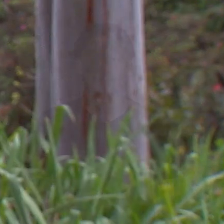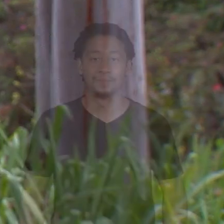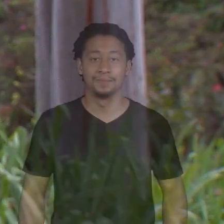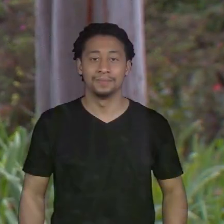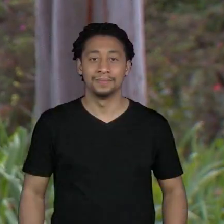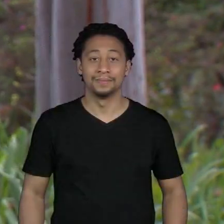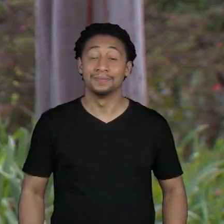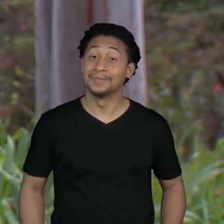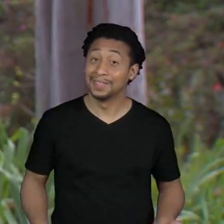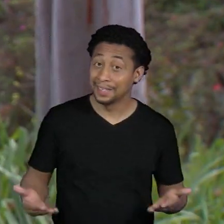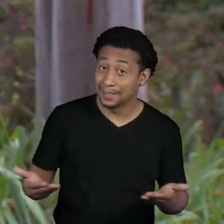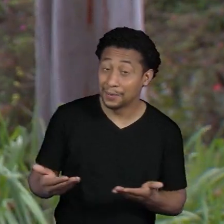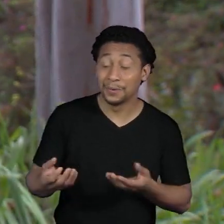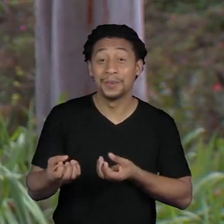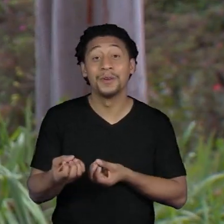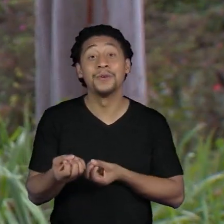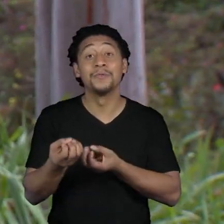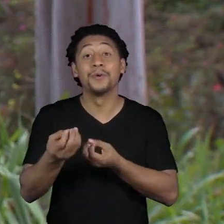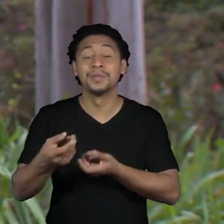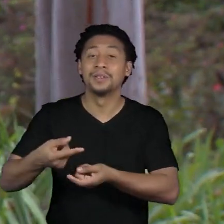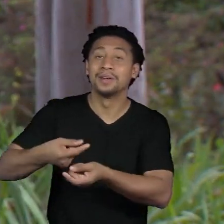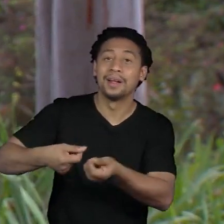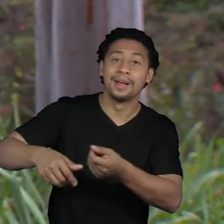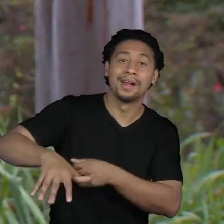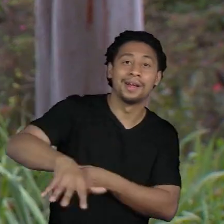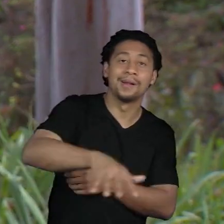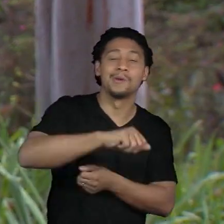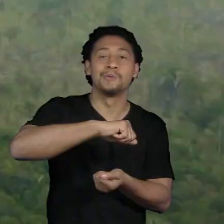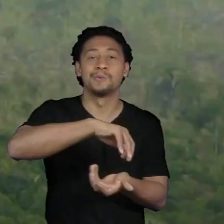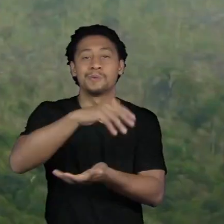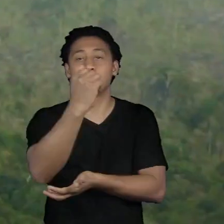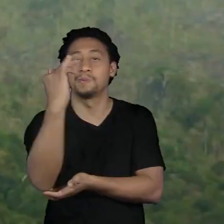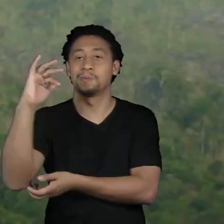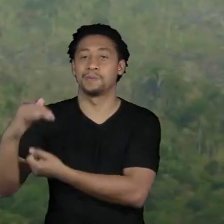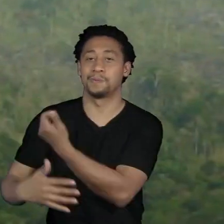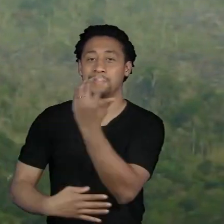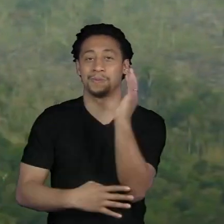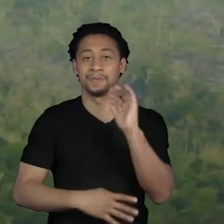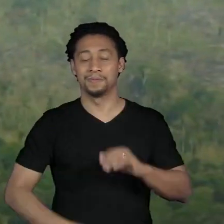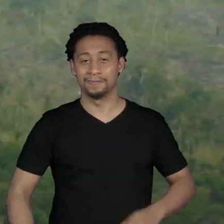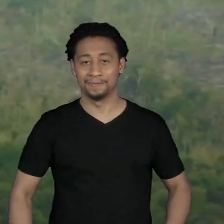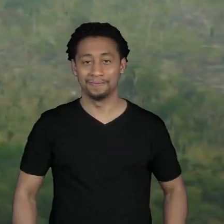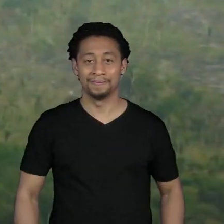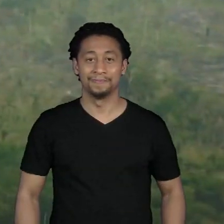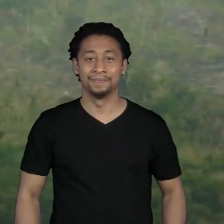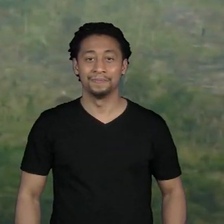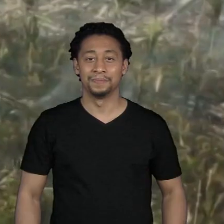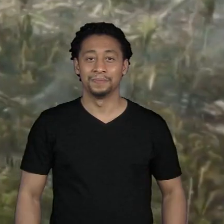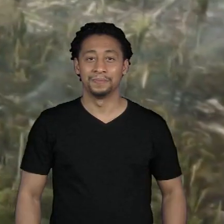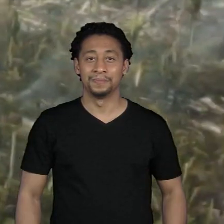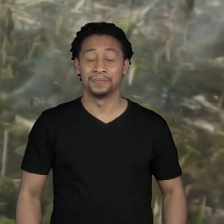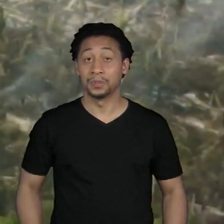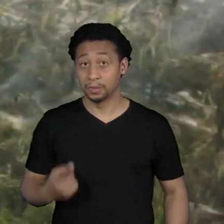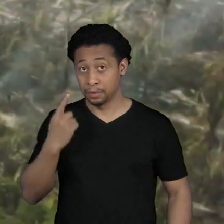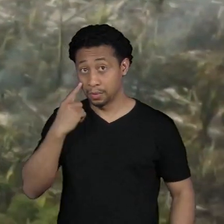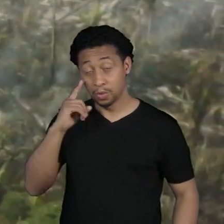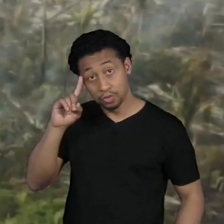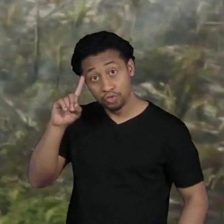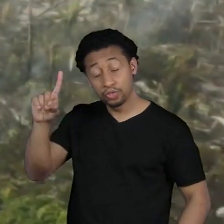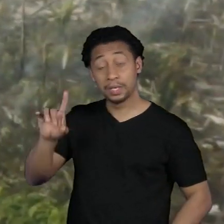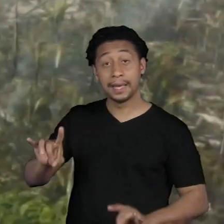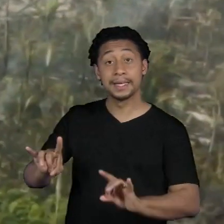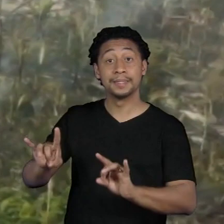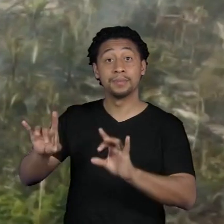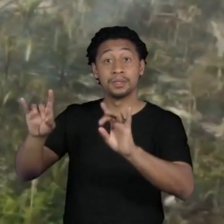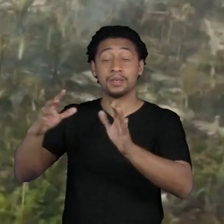agora as notícias socioambientais que tiveram destaque no dia da Amazônia 5